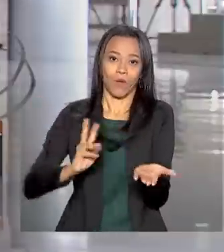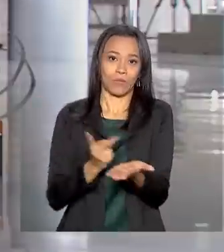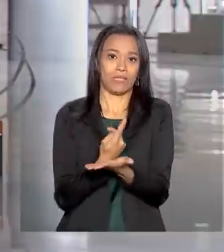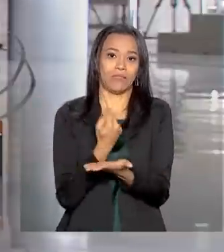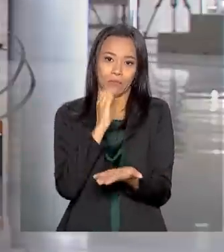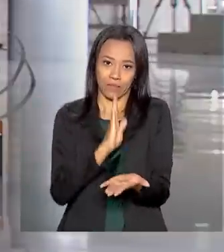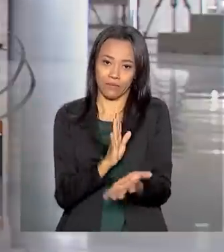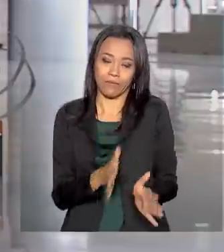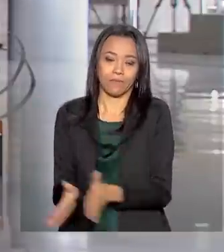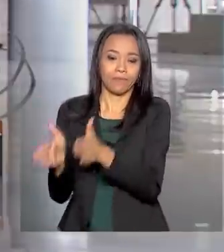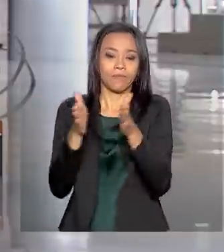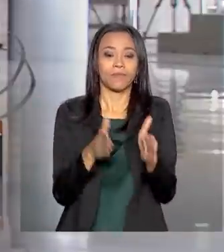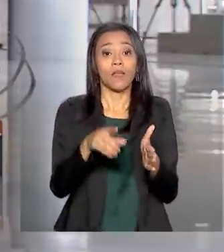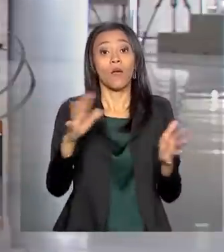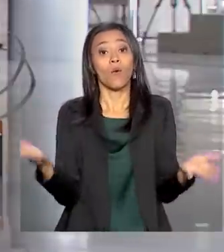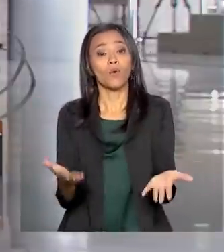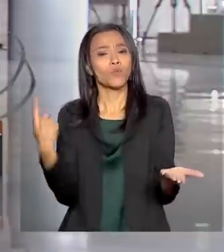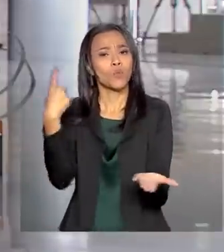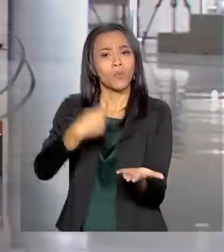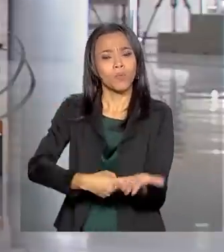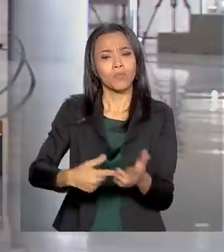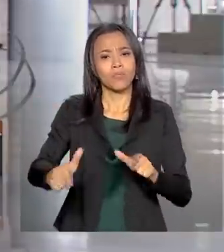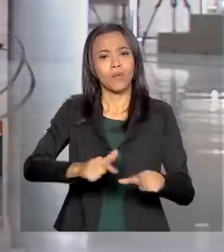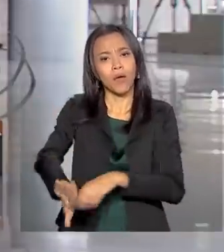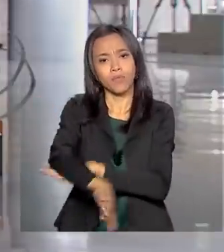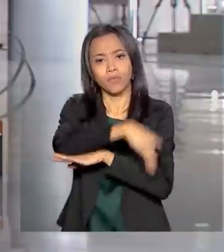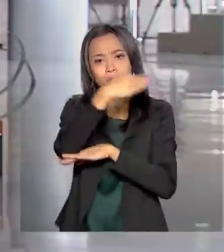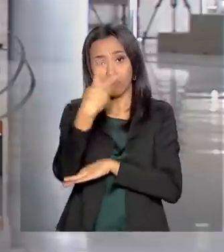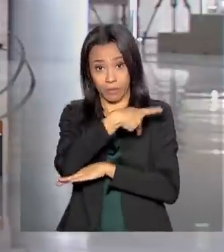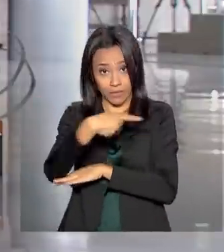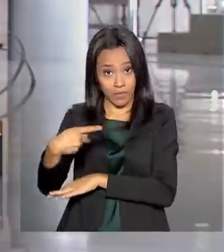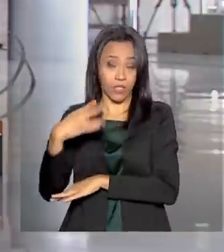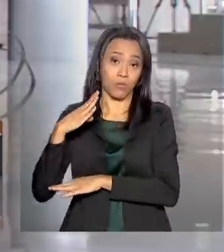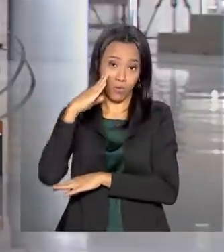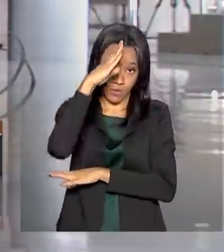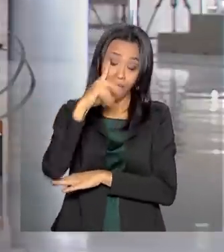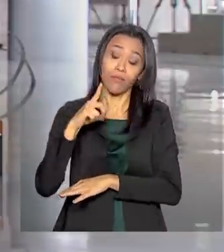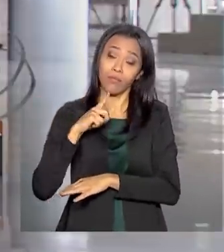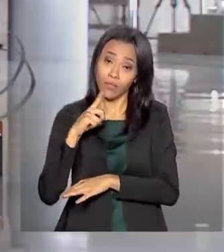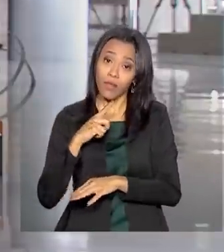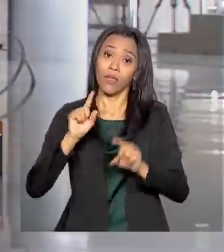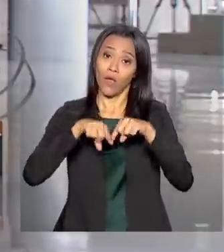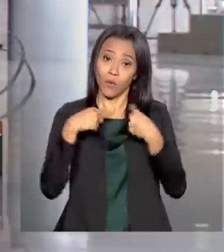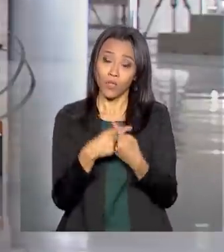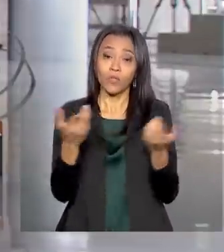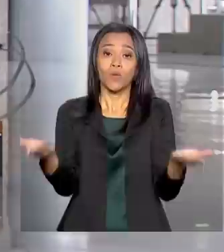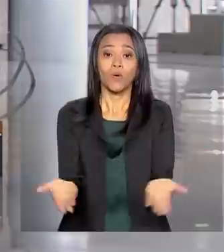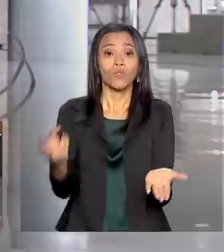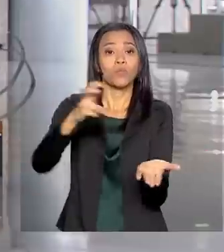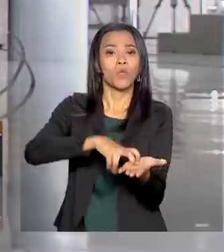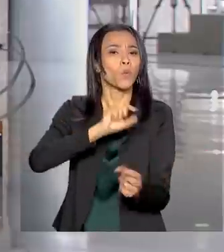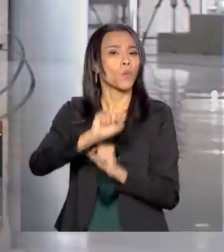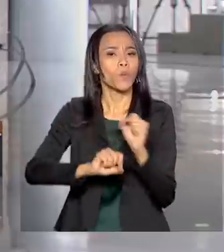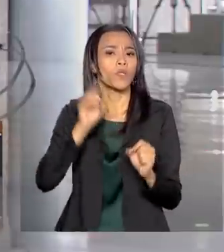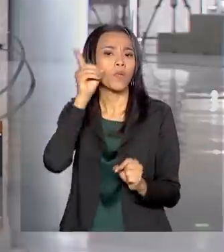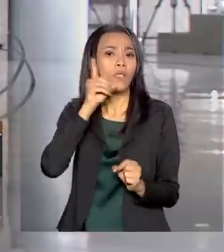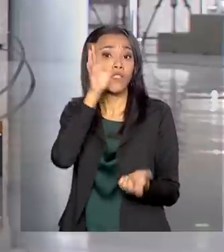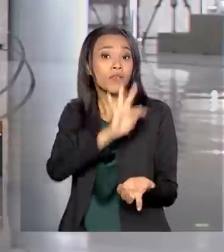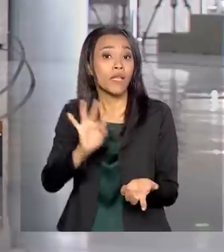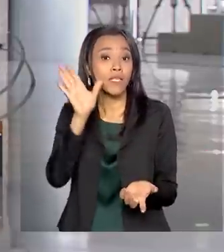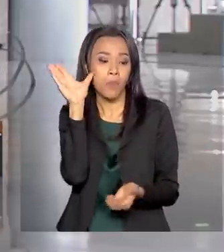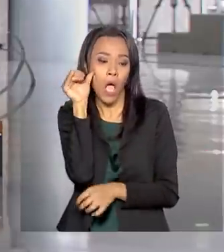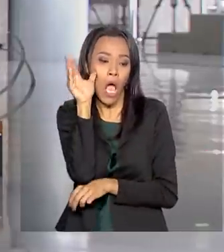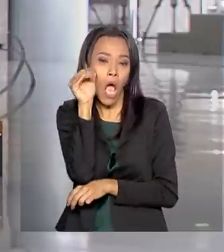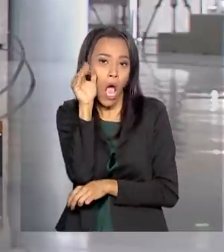E agora vamos falar da agenda de hoje do presidente Jair Bolsonaro. Ele tem reuniões esta manhã com deputados federais, sempre de olho no que